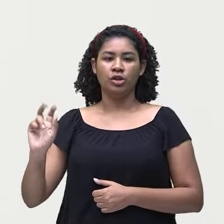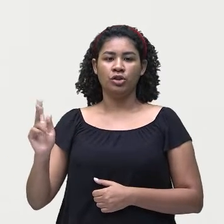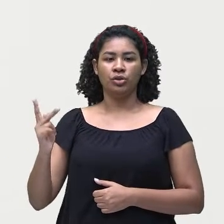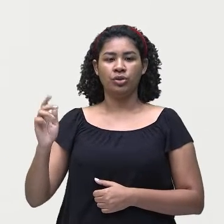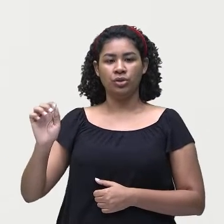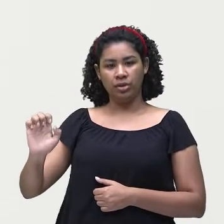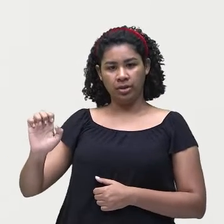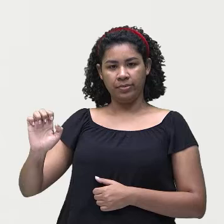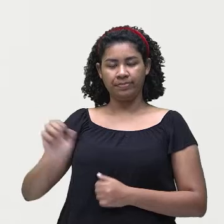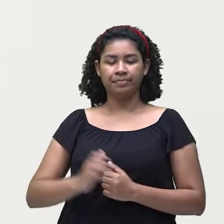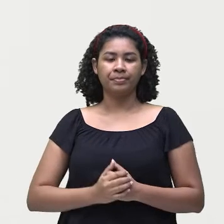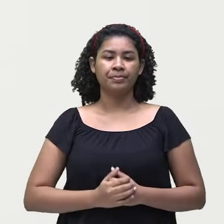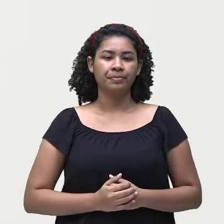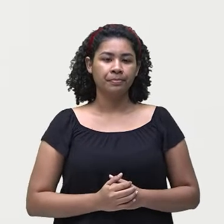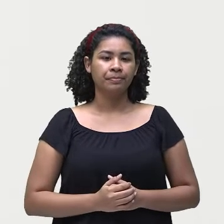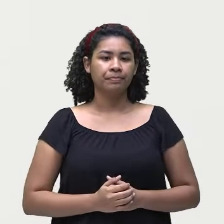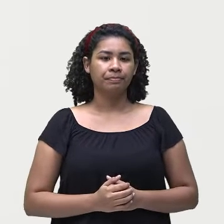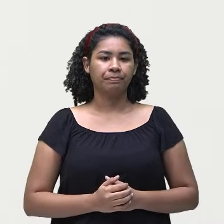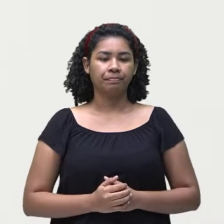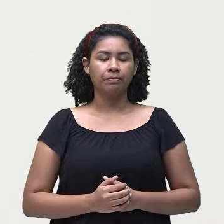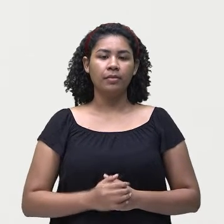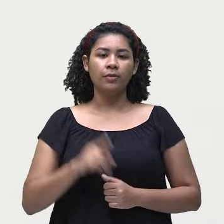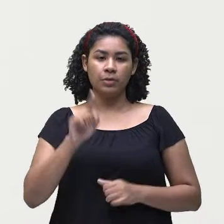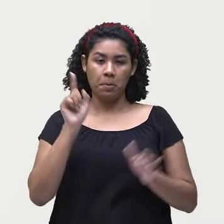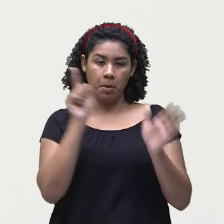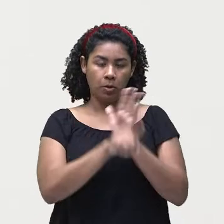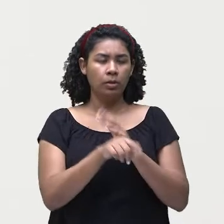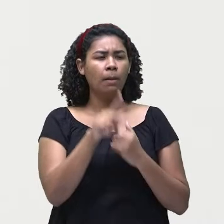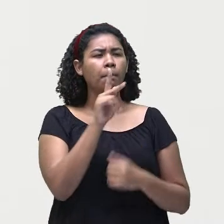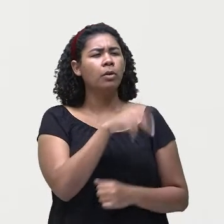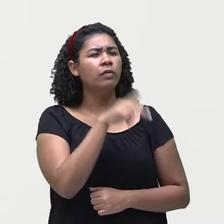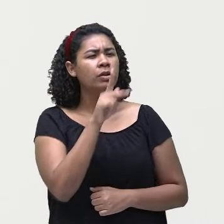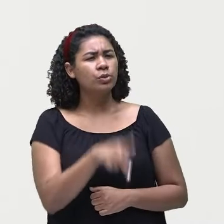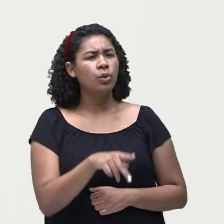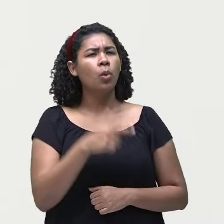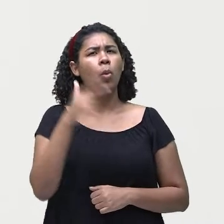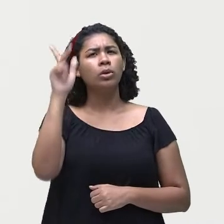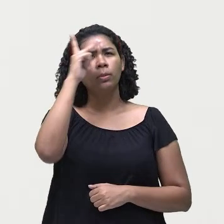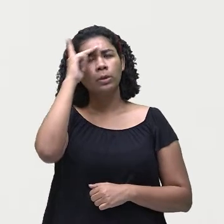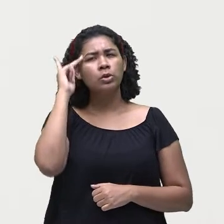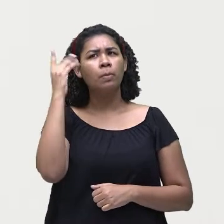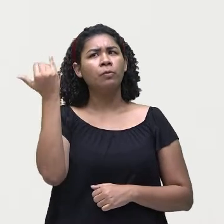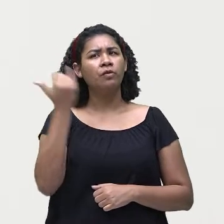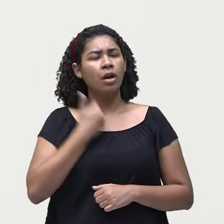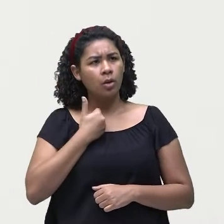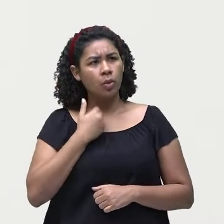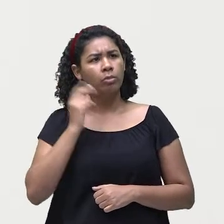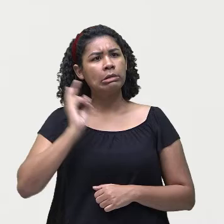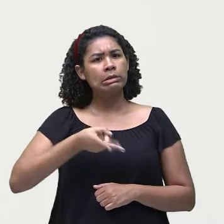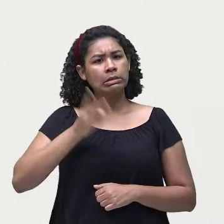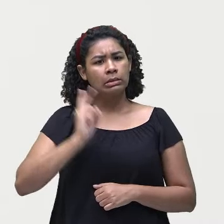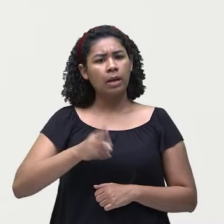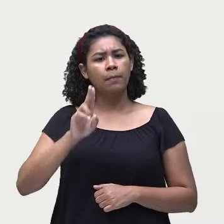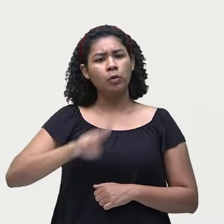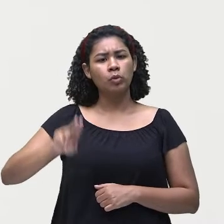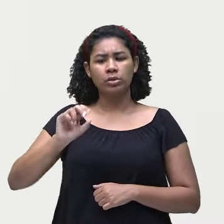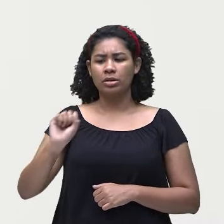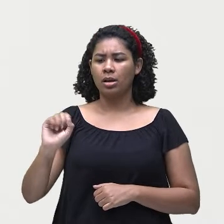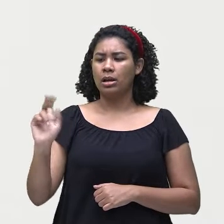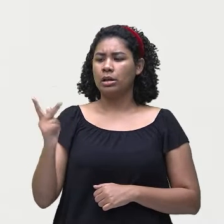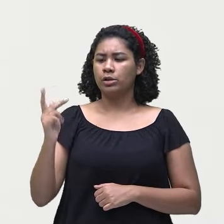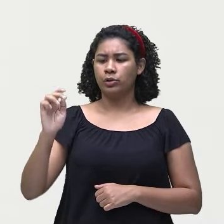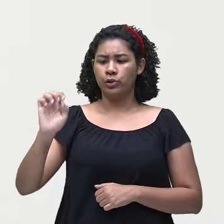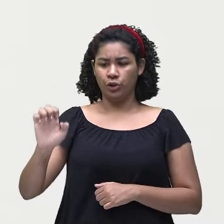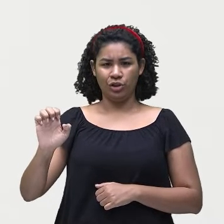E aí, você pode perguntar, professora, uma vez me falaram que todas as vezes que for she, terceira